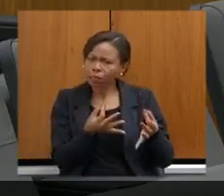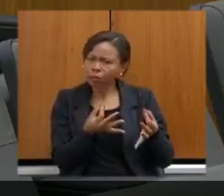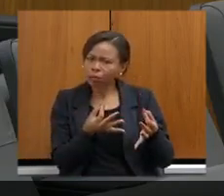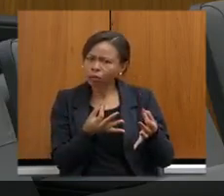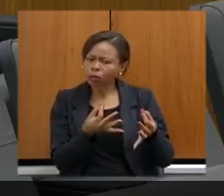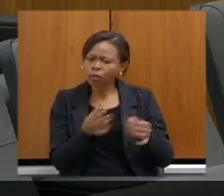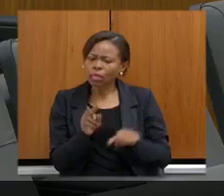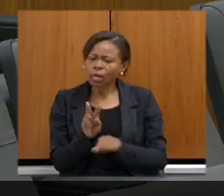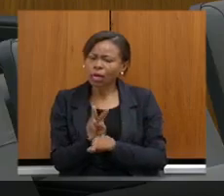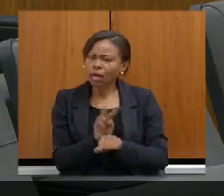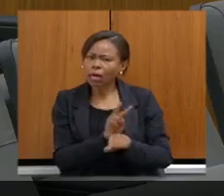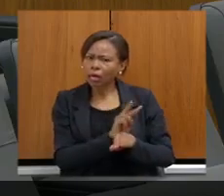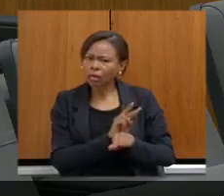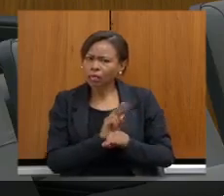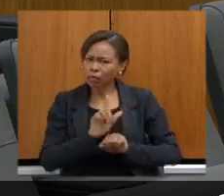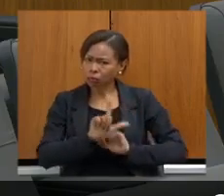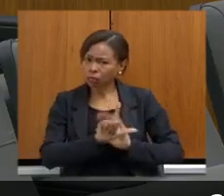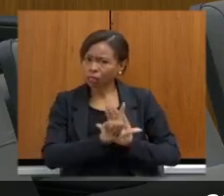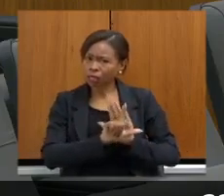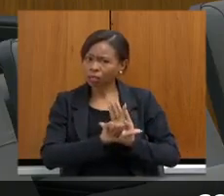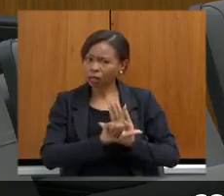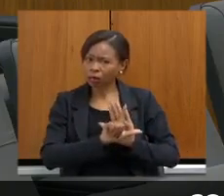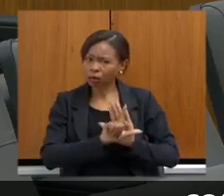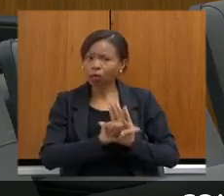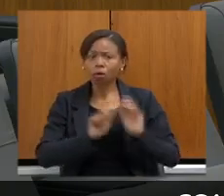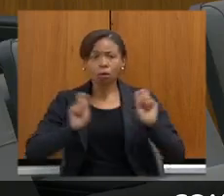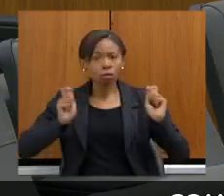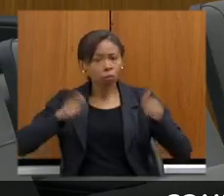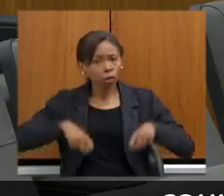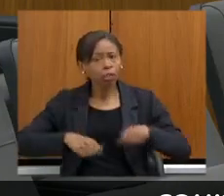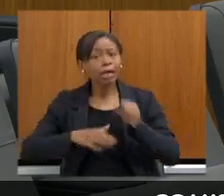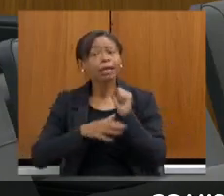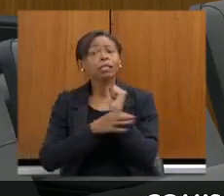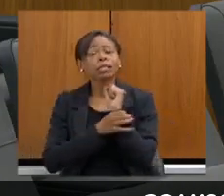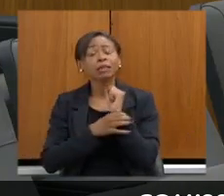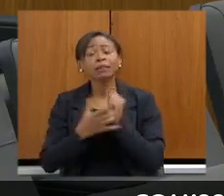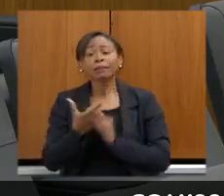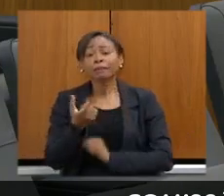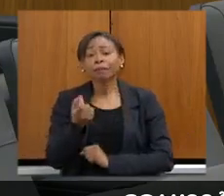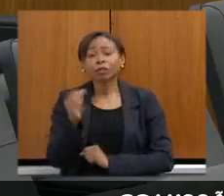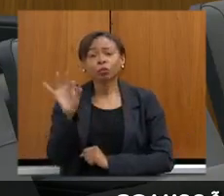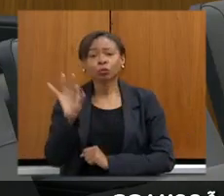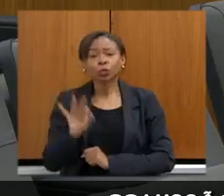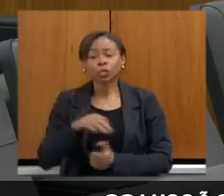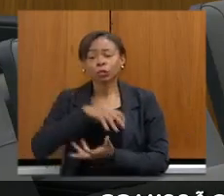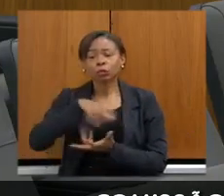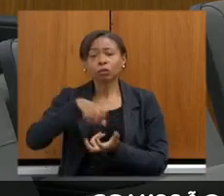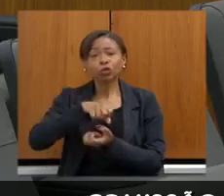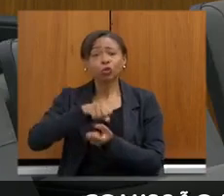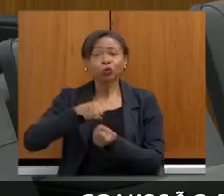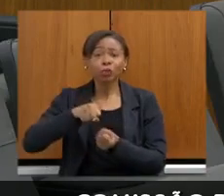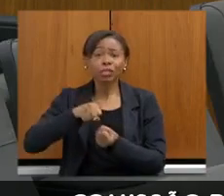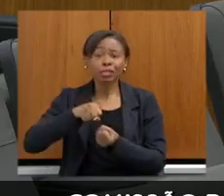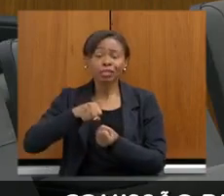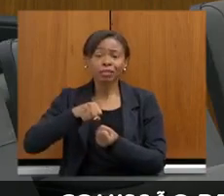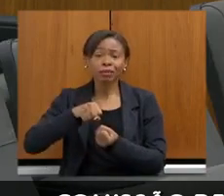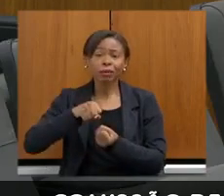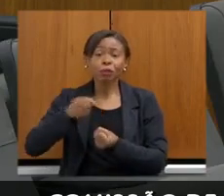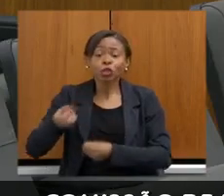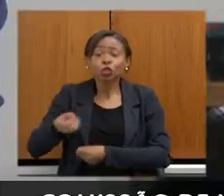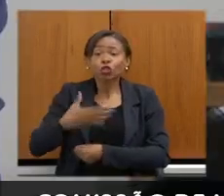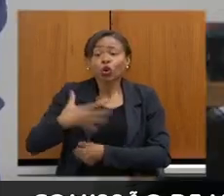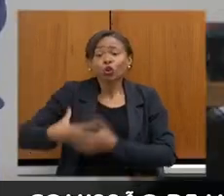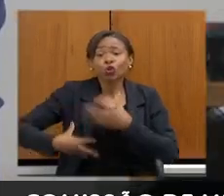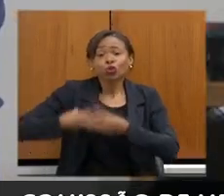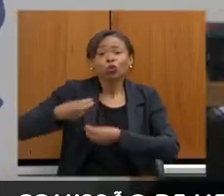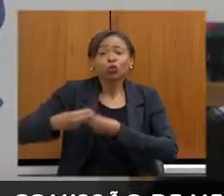legal, nós já estaríamos garantindo 20% de sustentabilidade para as novas garantias.